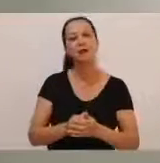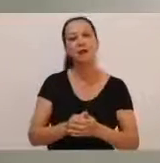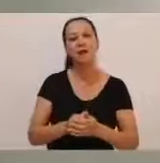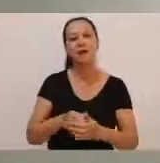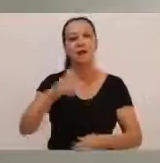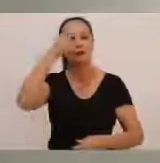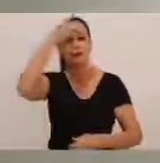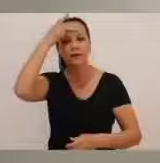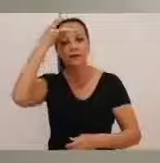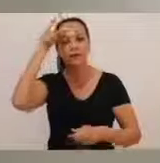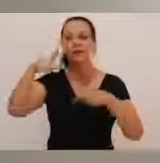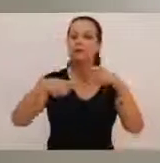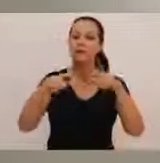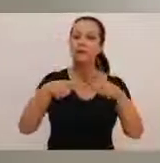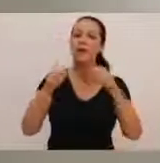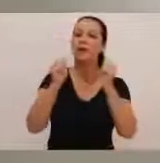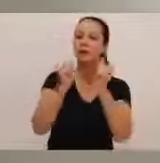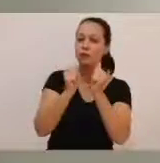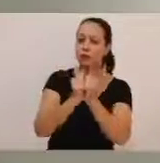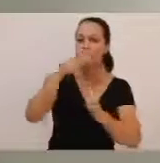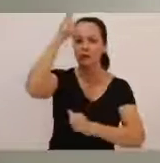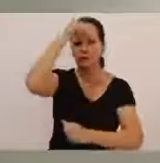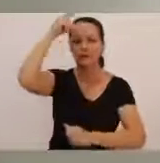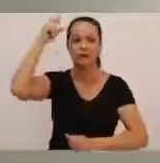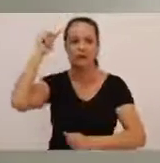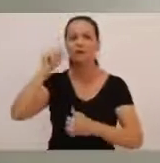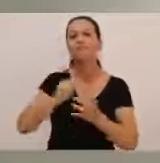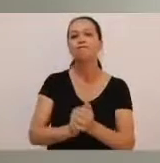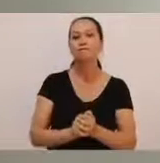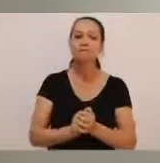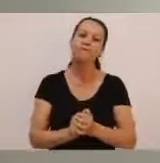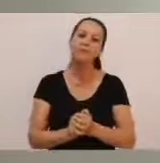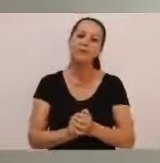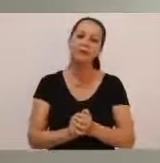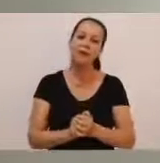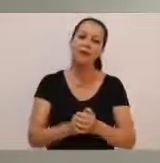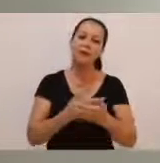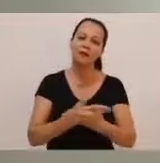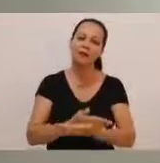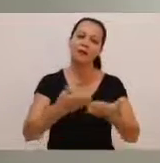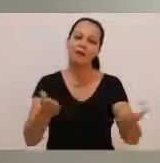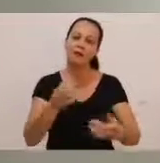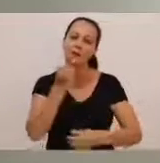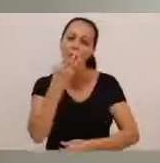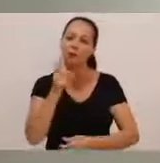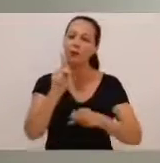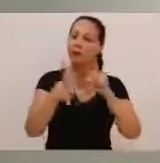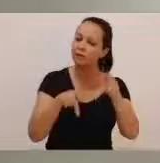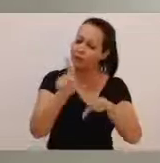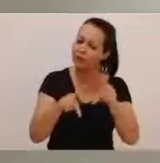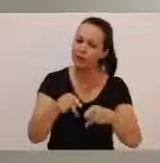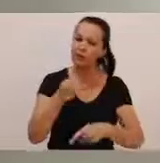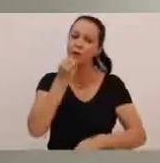mais eficiência para a administração pública e deixando mais esse legado para a nossa